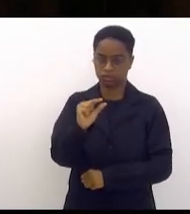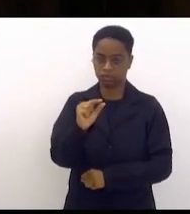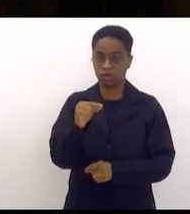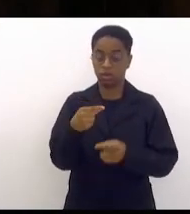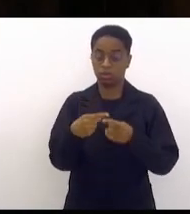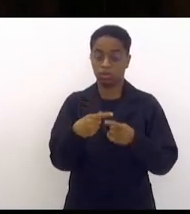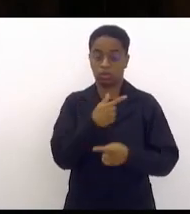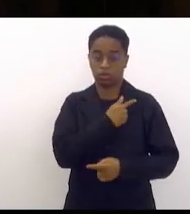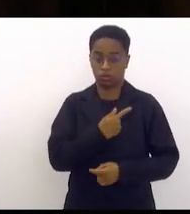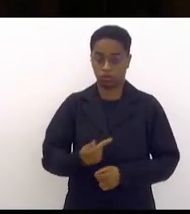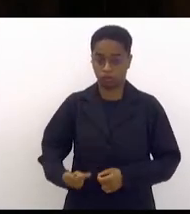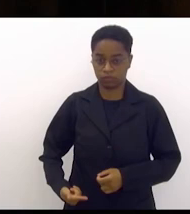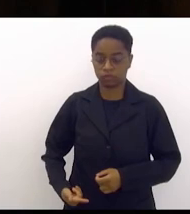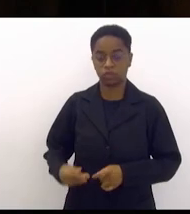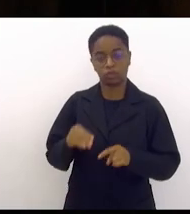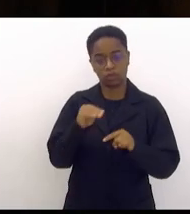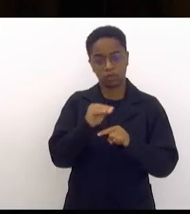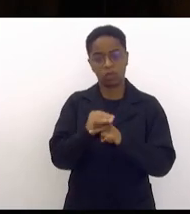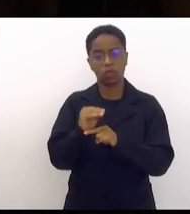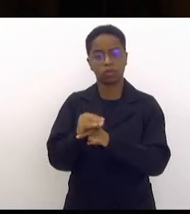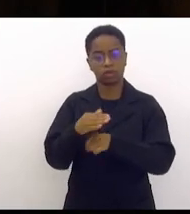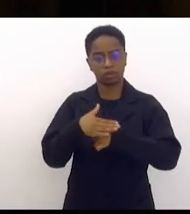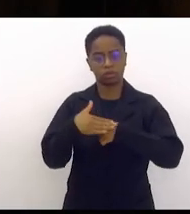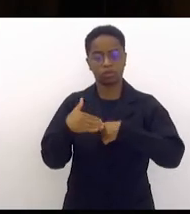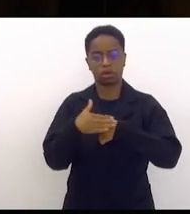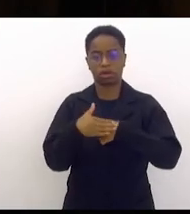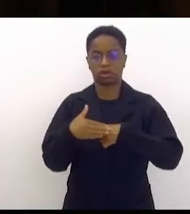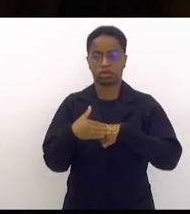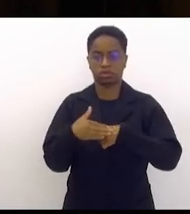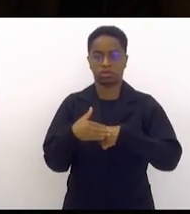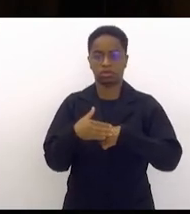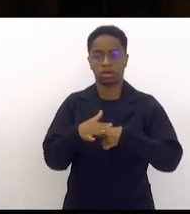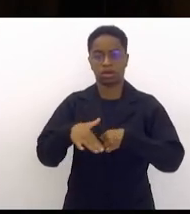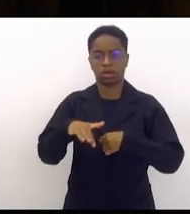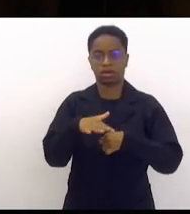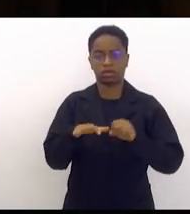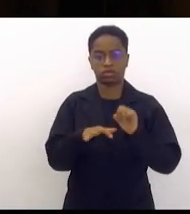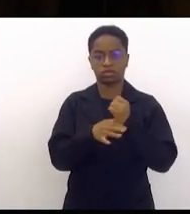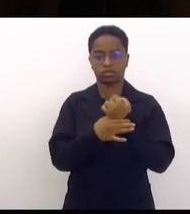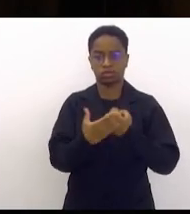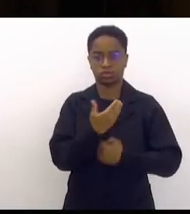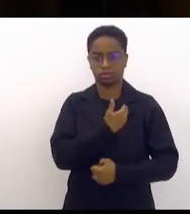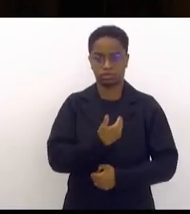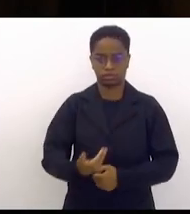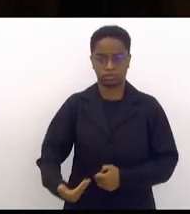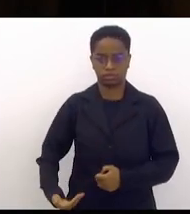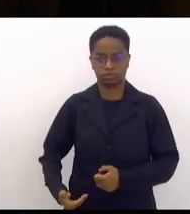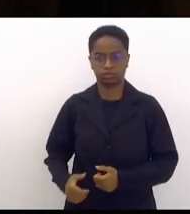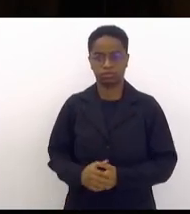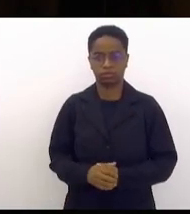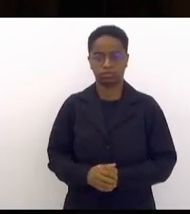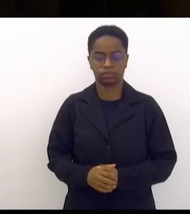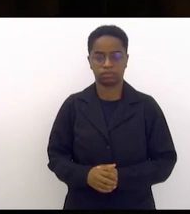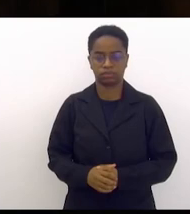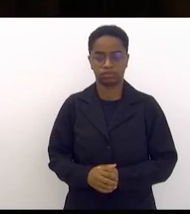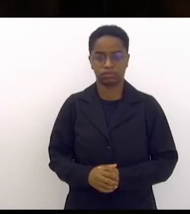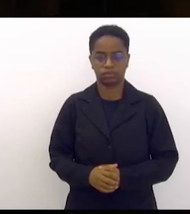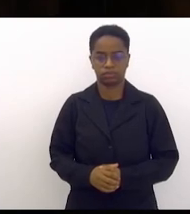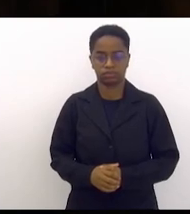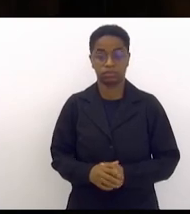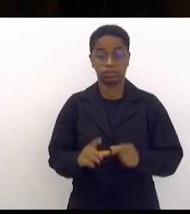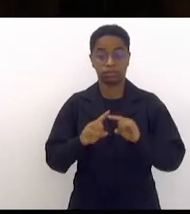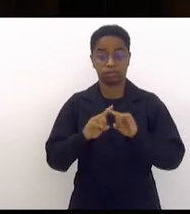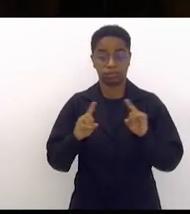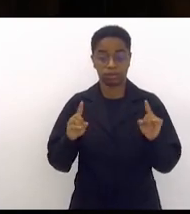governador está cuidando com muito carinho da segurança pública mas eu como